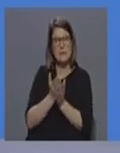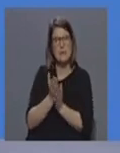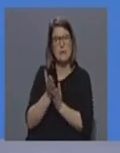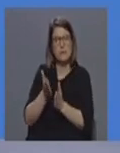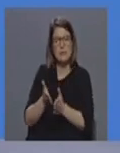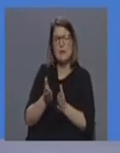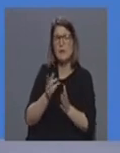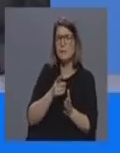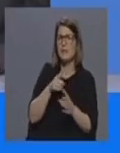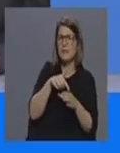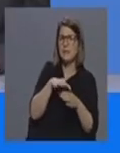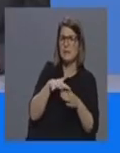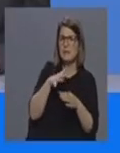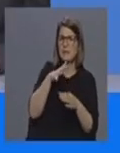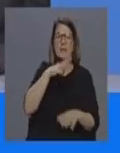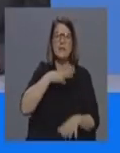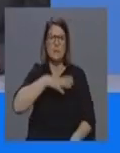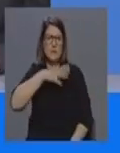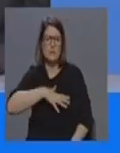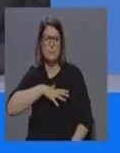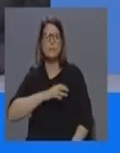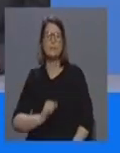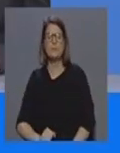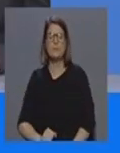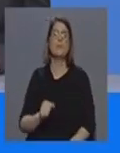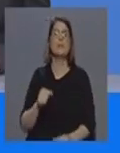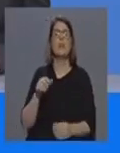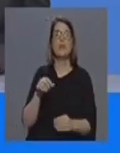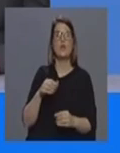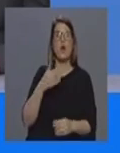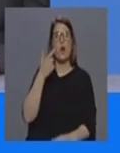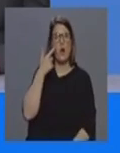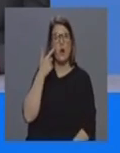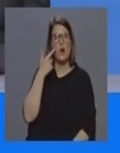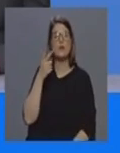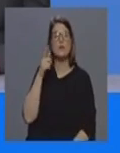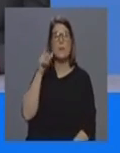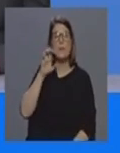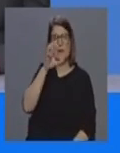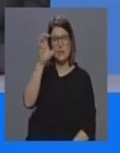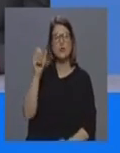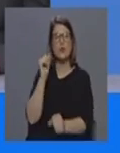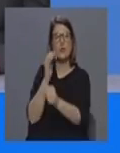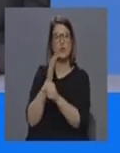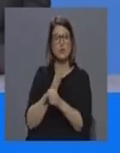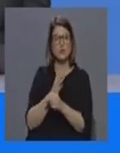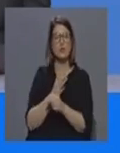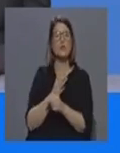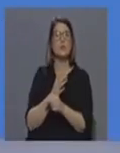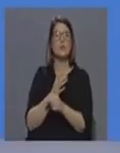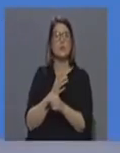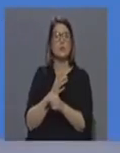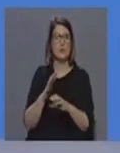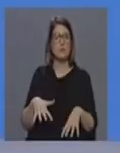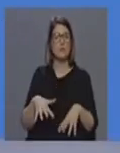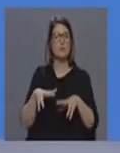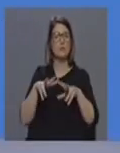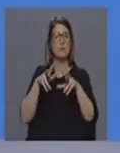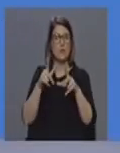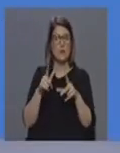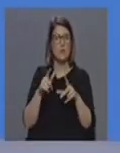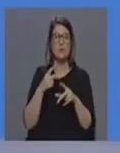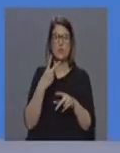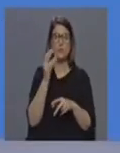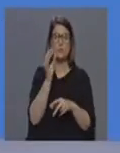diga diga diga o que nos diz a experiência dos outros países é que os que evoluem para que os 2